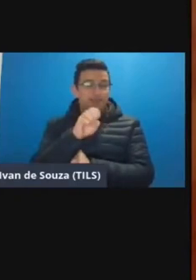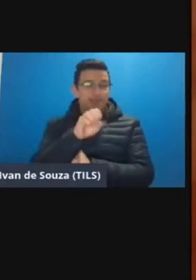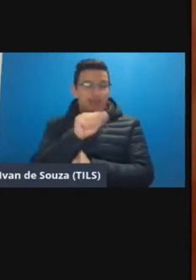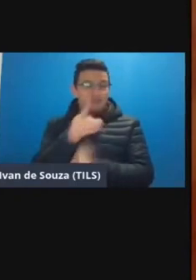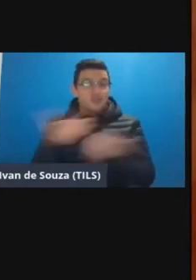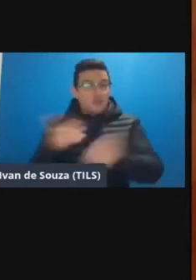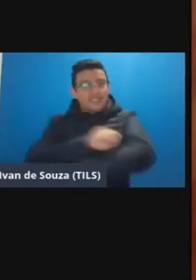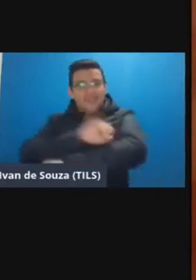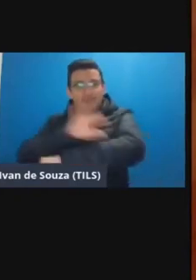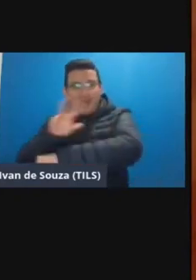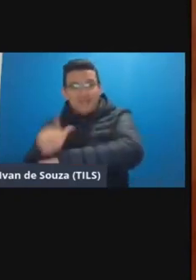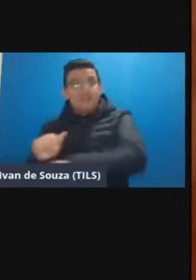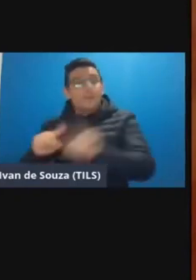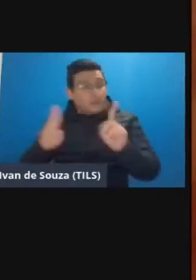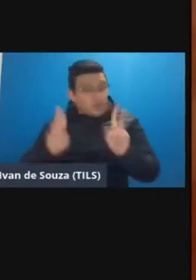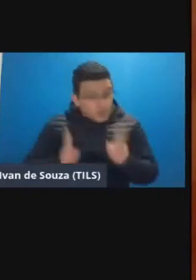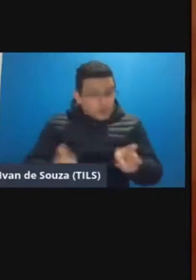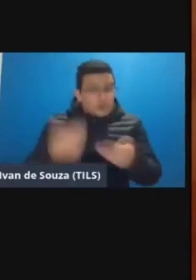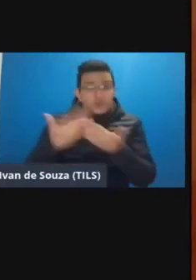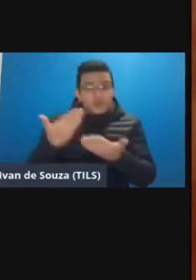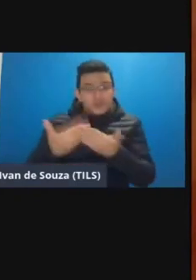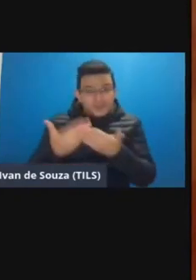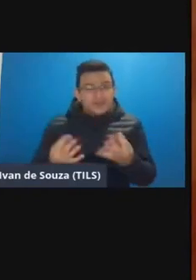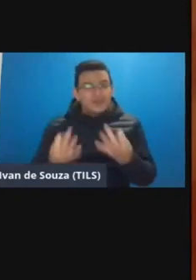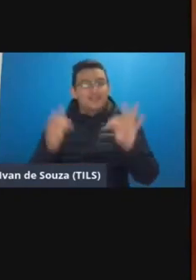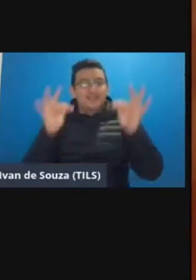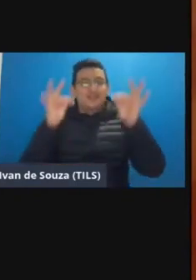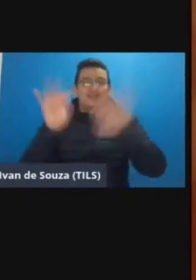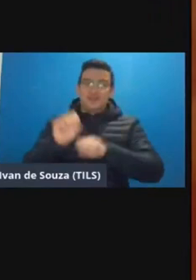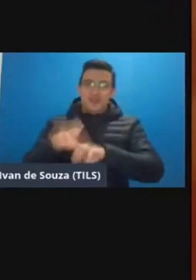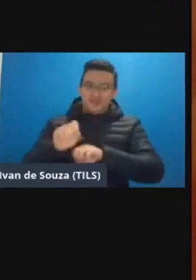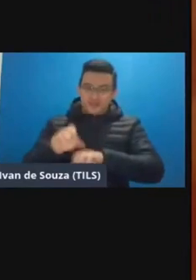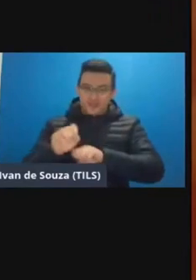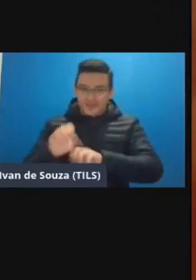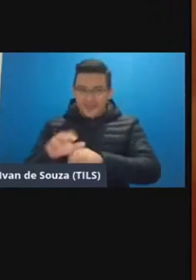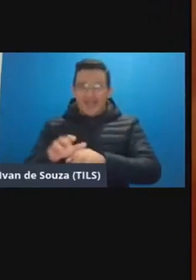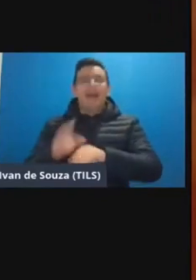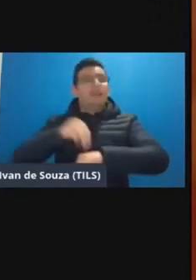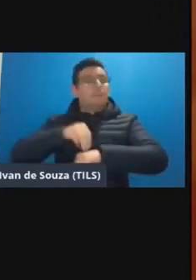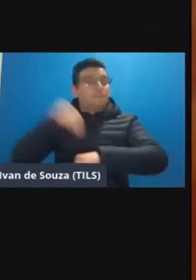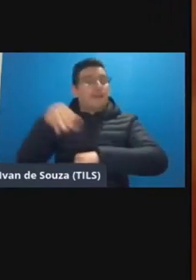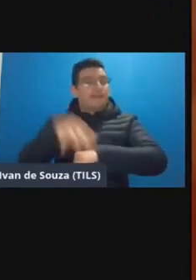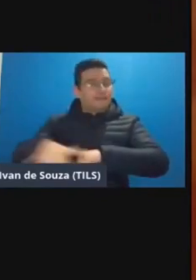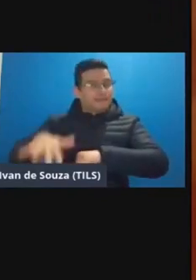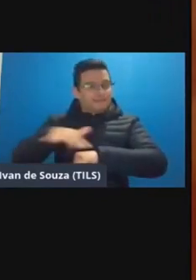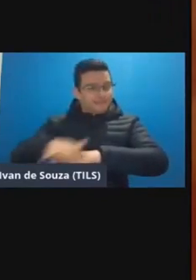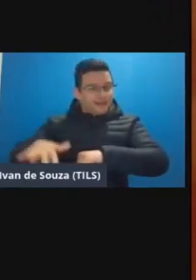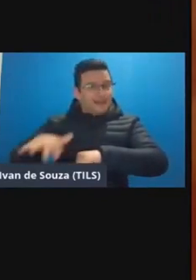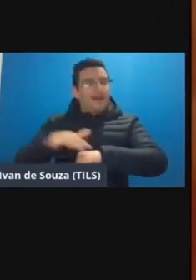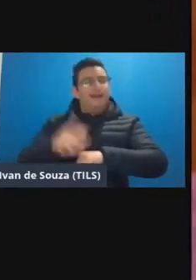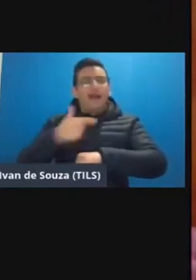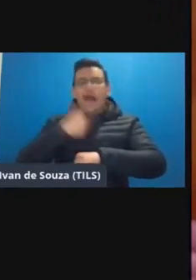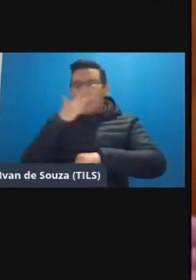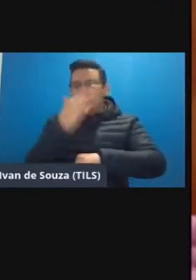CIPAD mas continua sendo uma estudiosa das tecnologias educacionais é mestra nessa área já